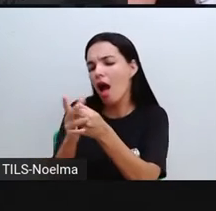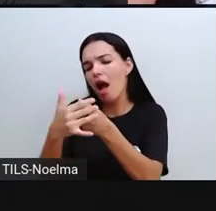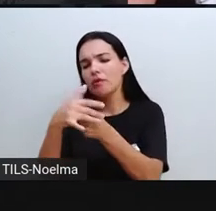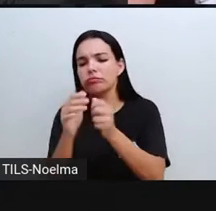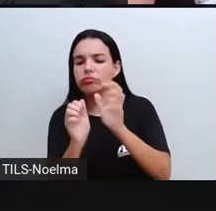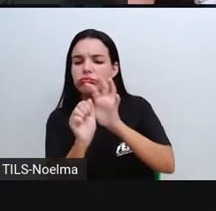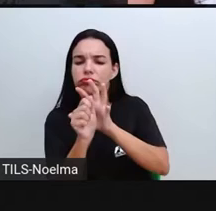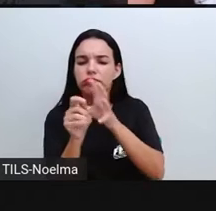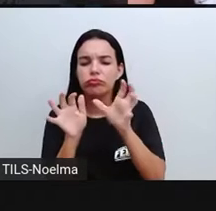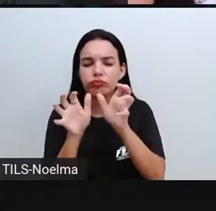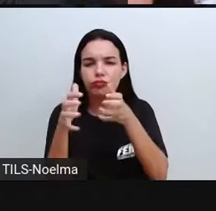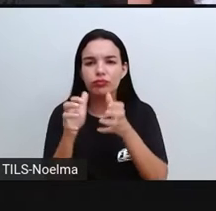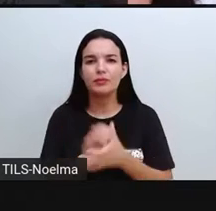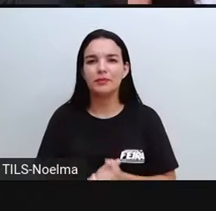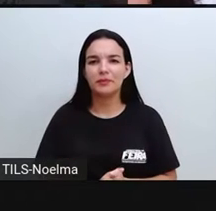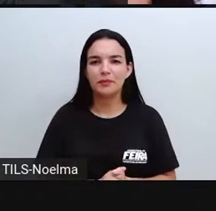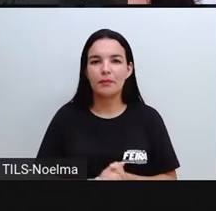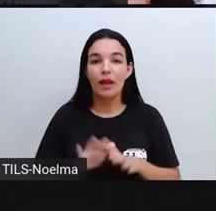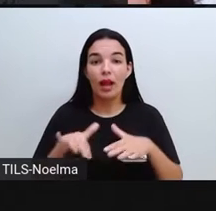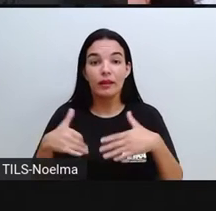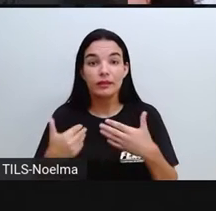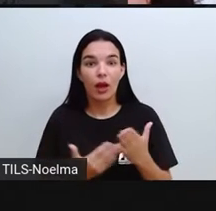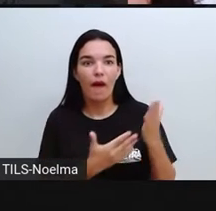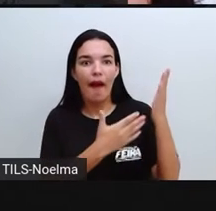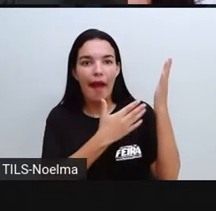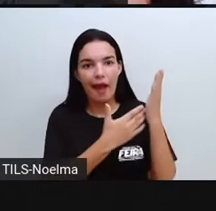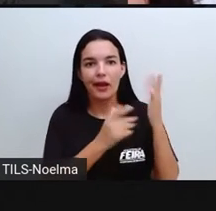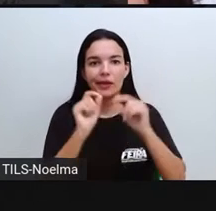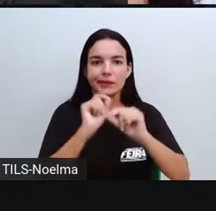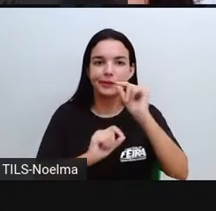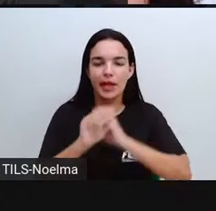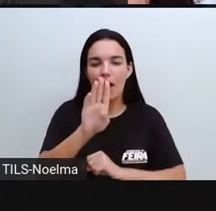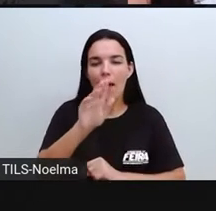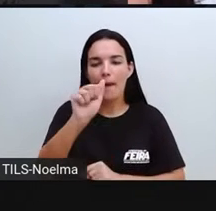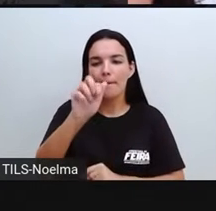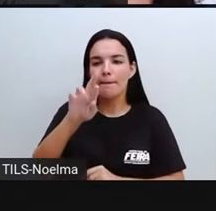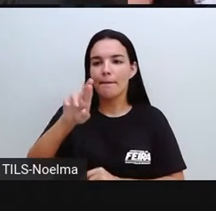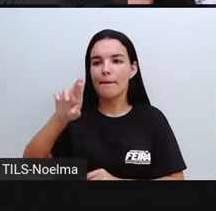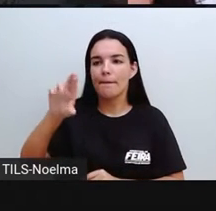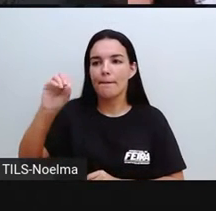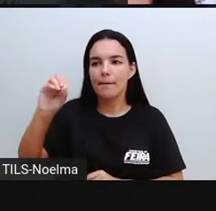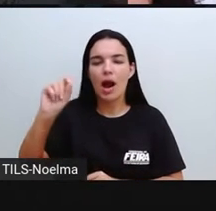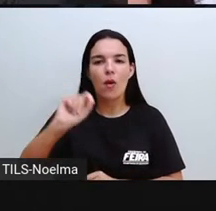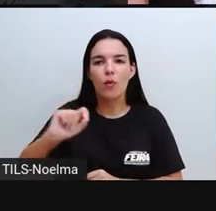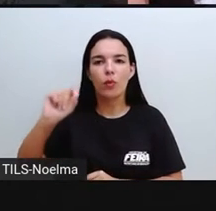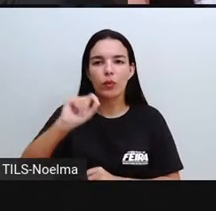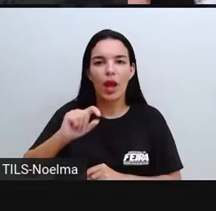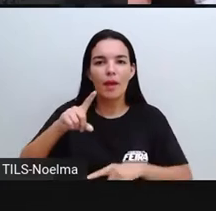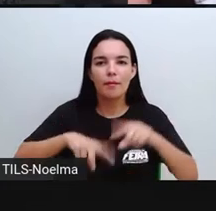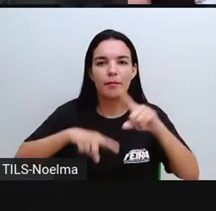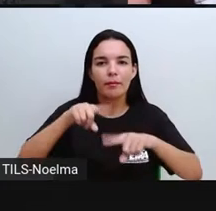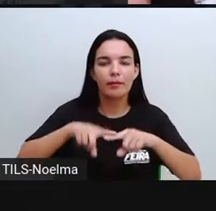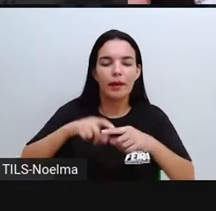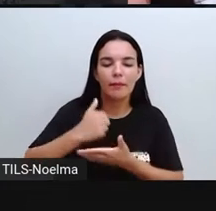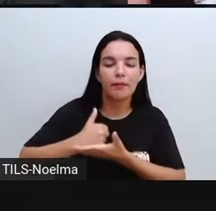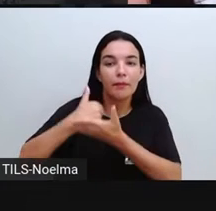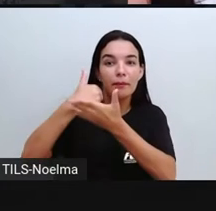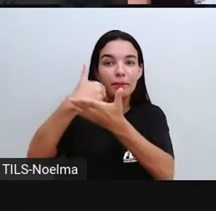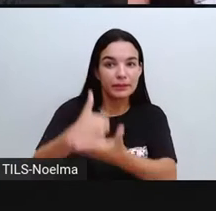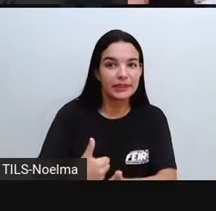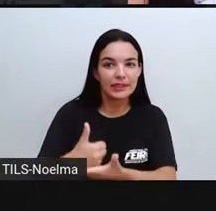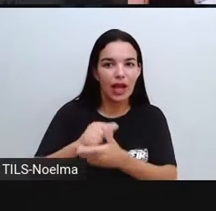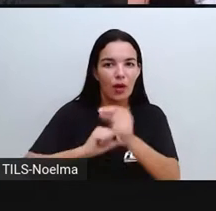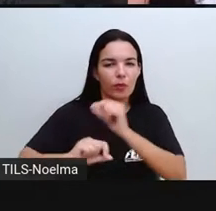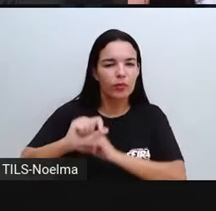pequenas esculturas aí. O barro que mais tarde serviria de matéria-prima para a sua arte era retirado das